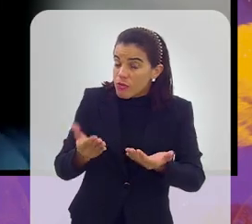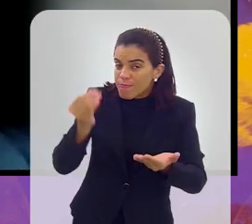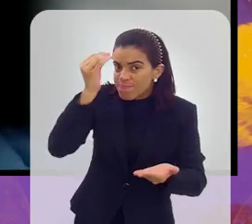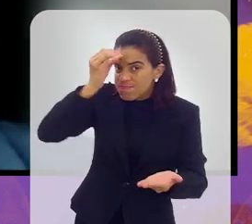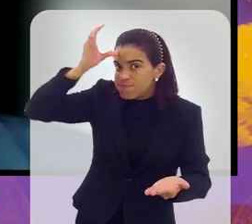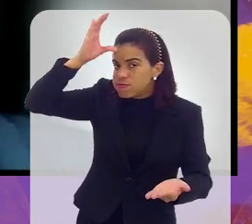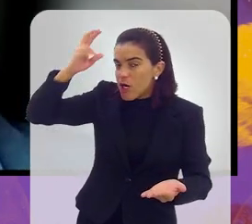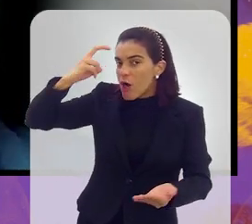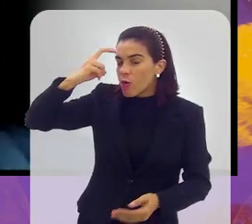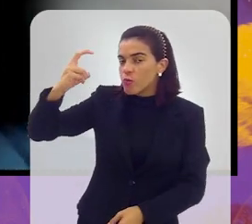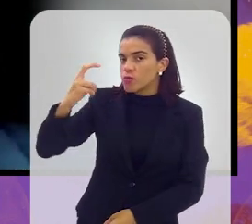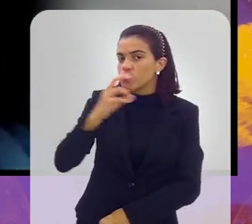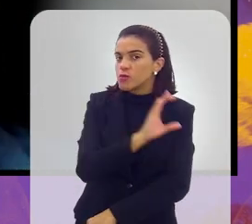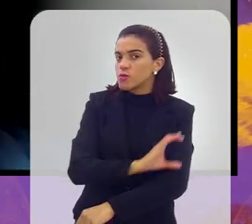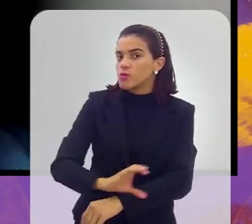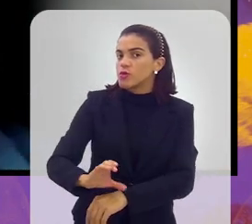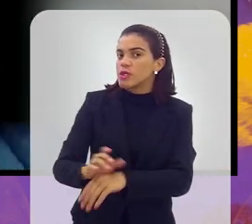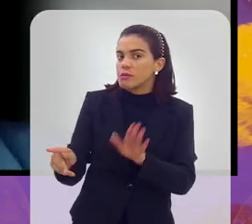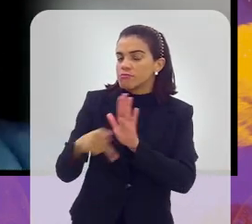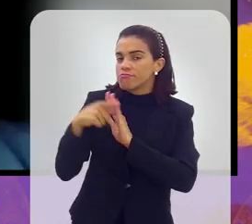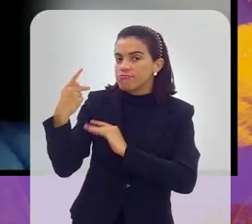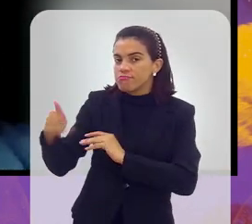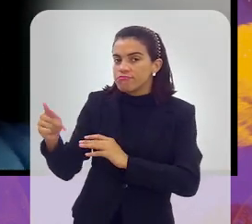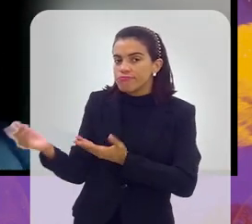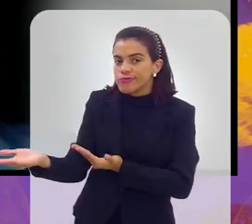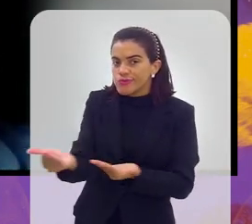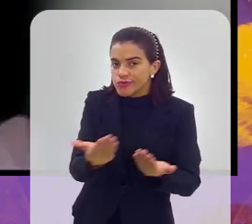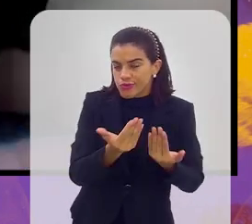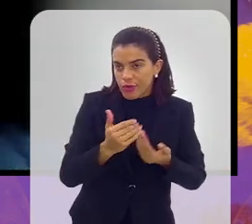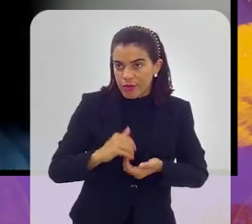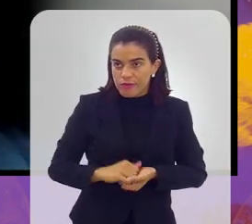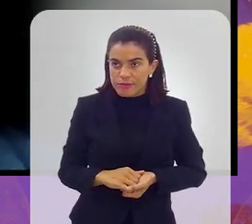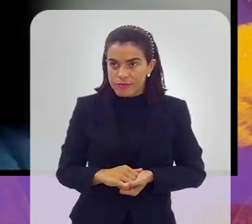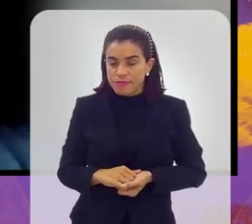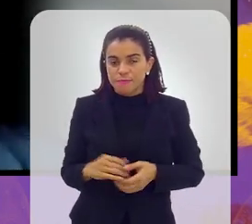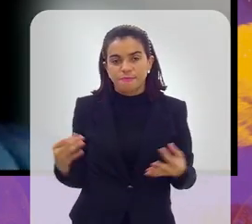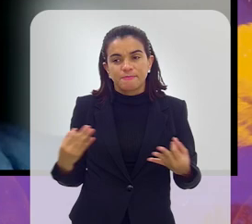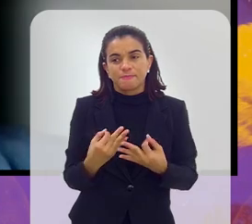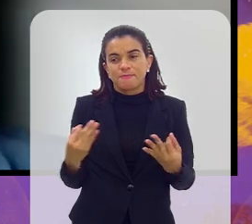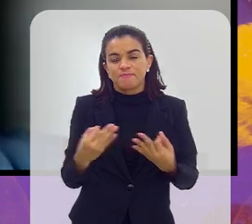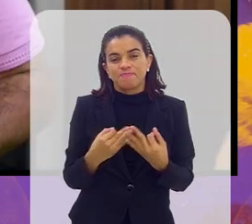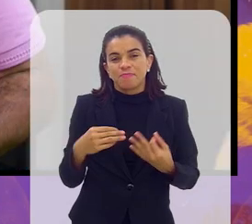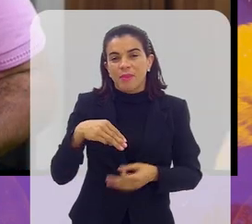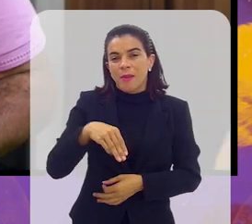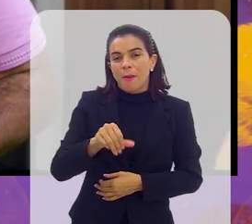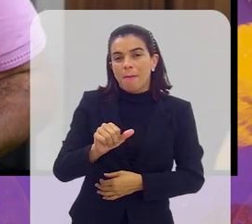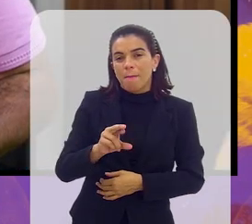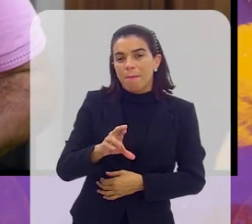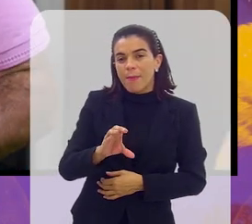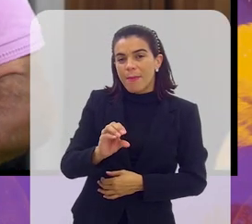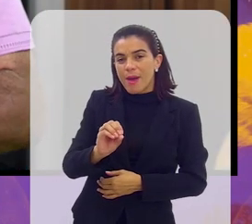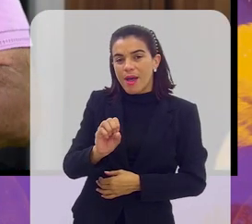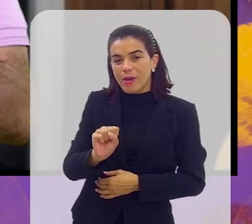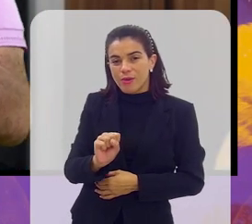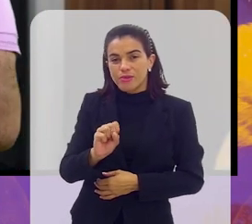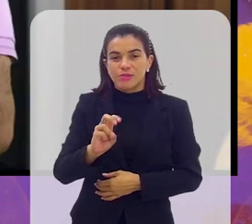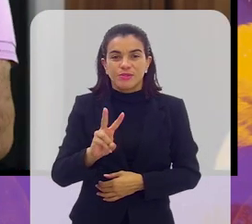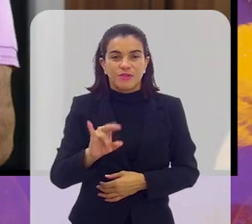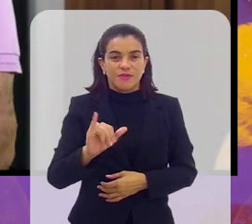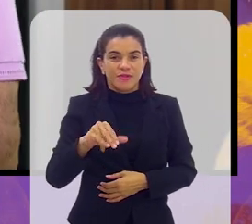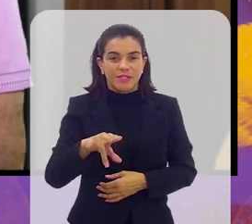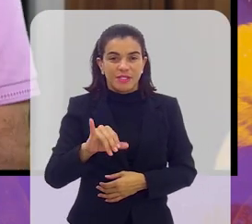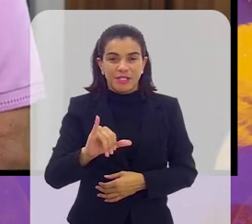formação de cultura para os jovens, que eles vão carregar para o futuro, sim, quando estiverem torcendo para os seus clubes. Perfeito. Marcos